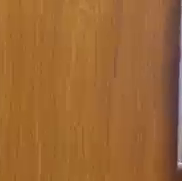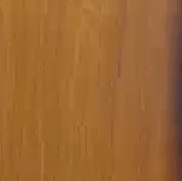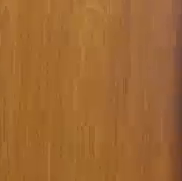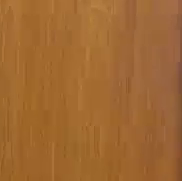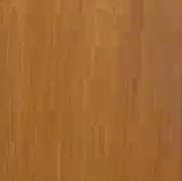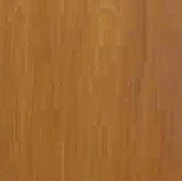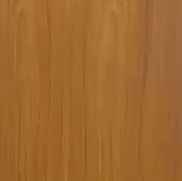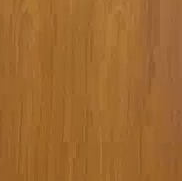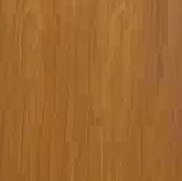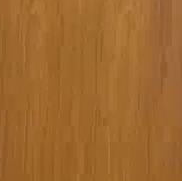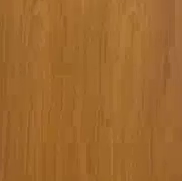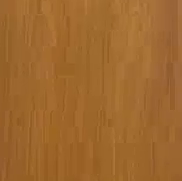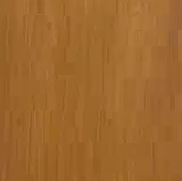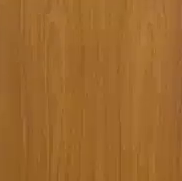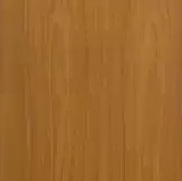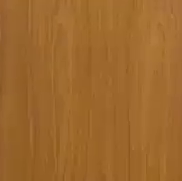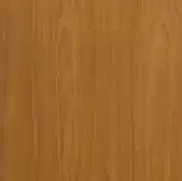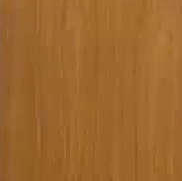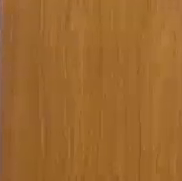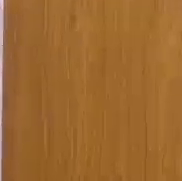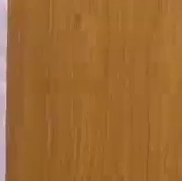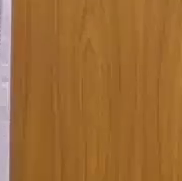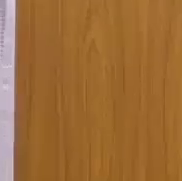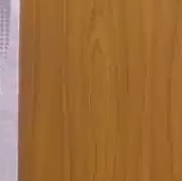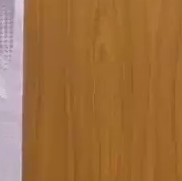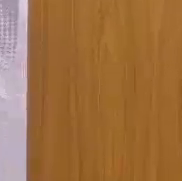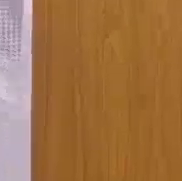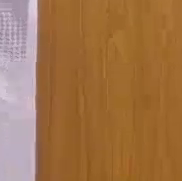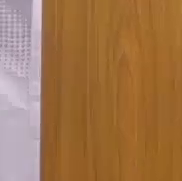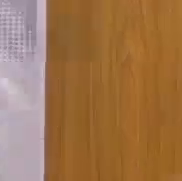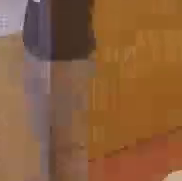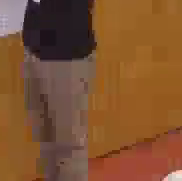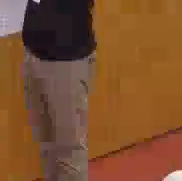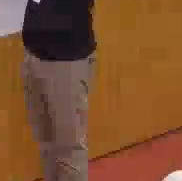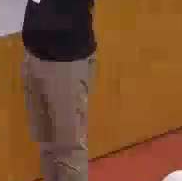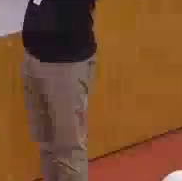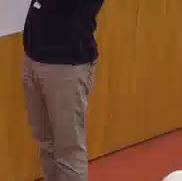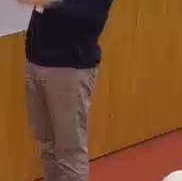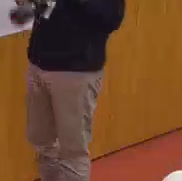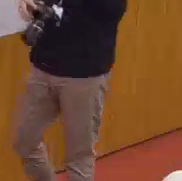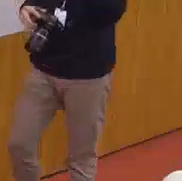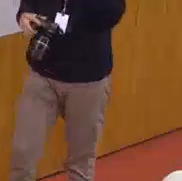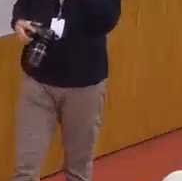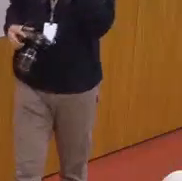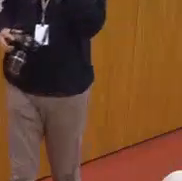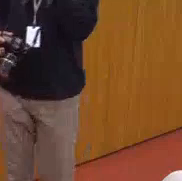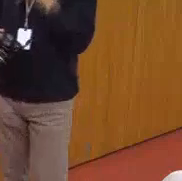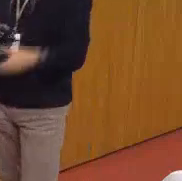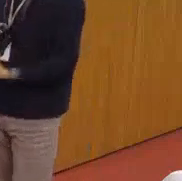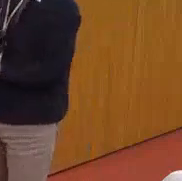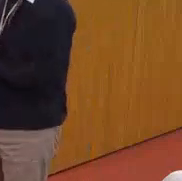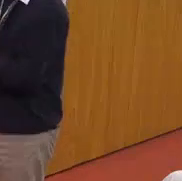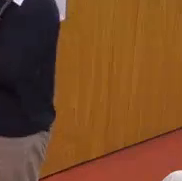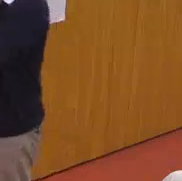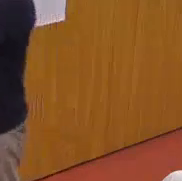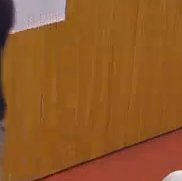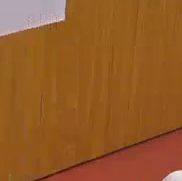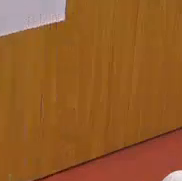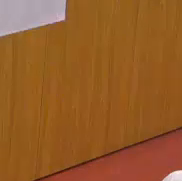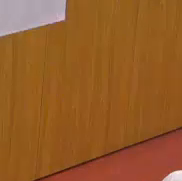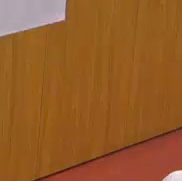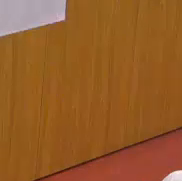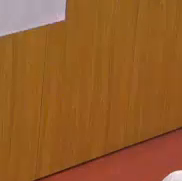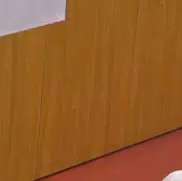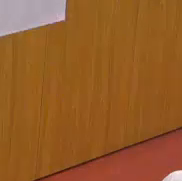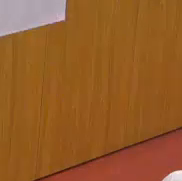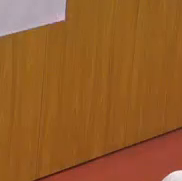deixado seis, aí no seis eu aviso, mas é isso. Obrigado, obrigada, presidenta, dessa sessão. Eu quero aqui